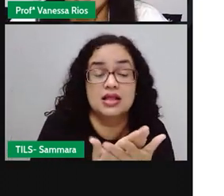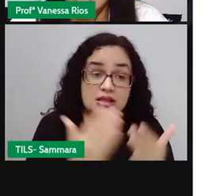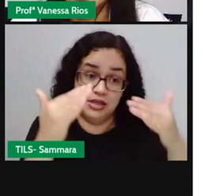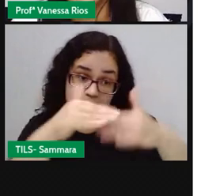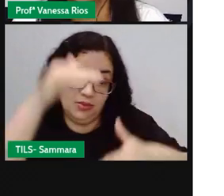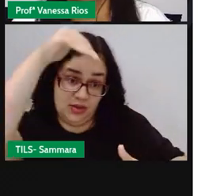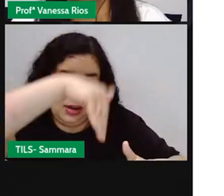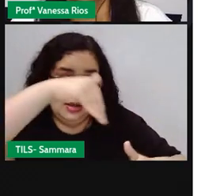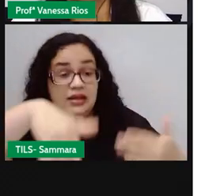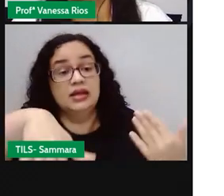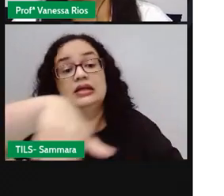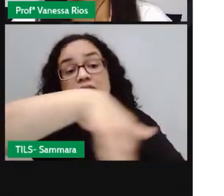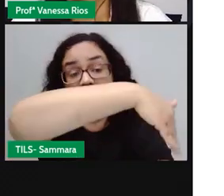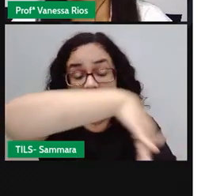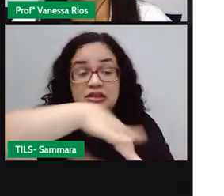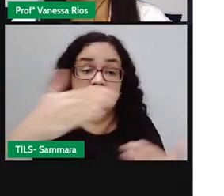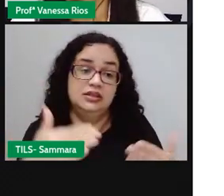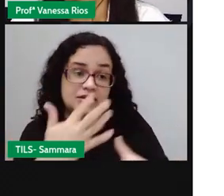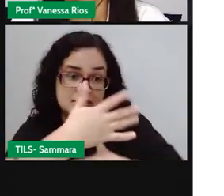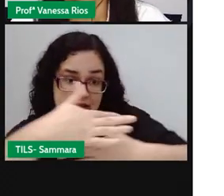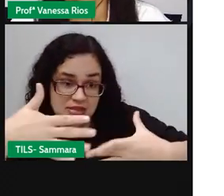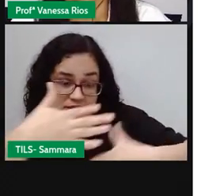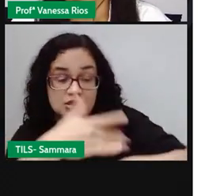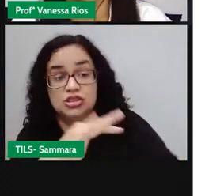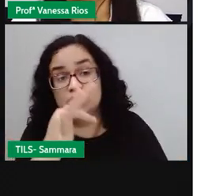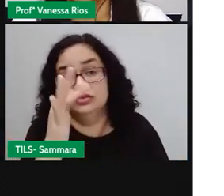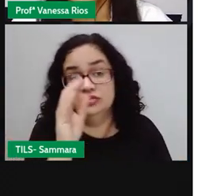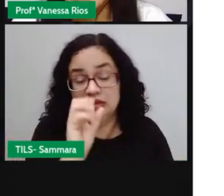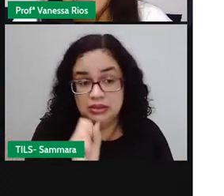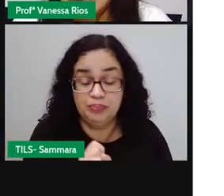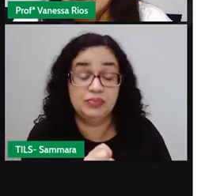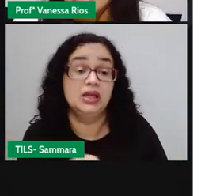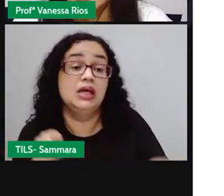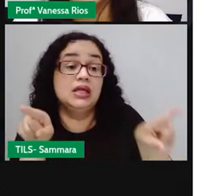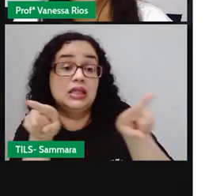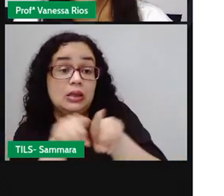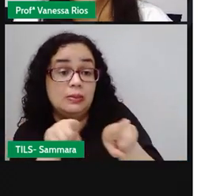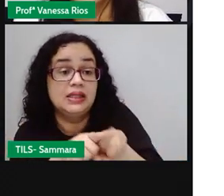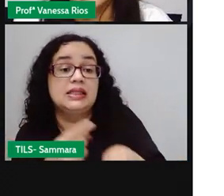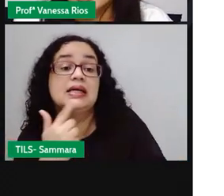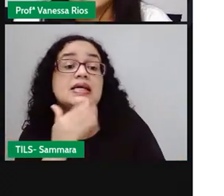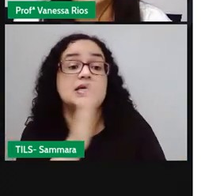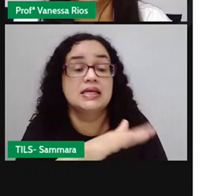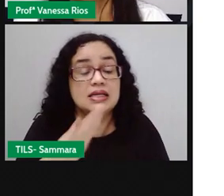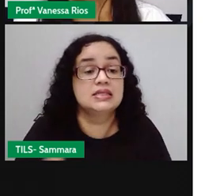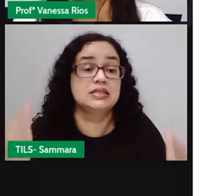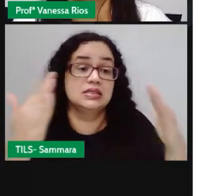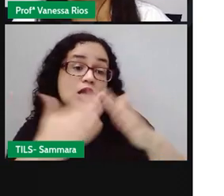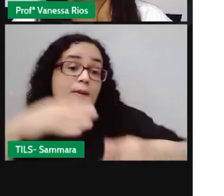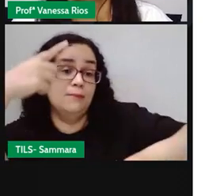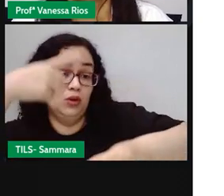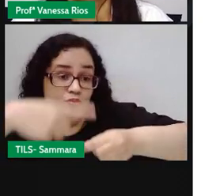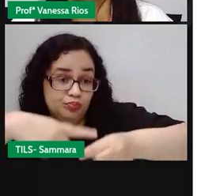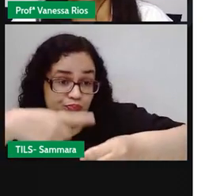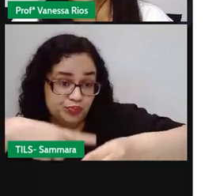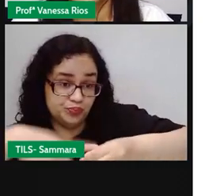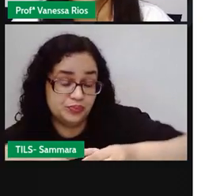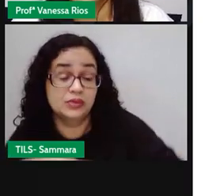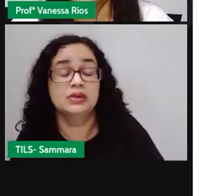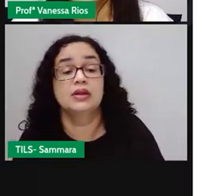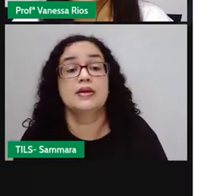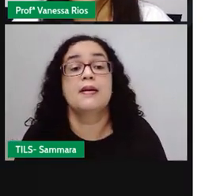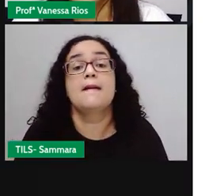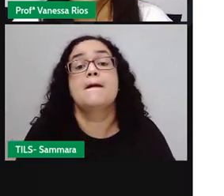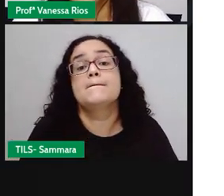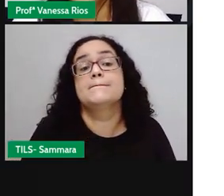aqui na sede. Existem crianças aí que moram na zona rural também, nos distritos. Mas e